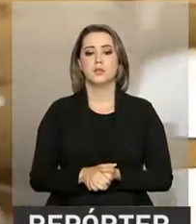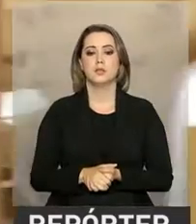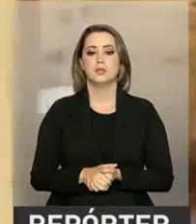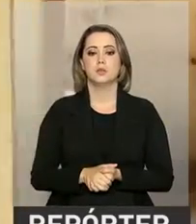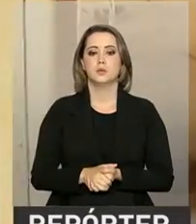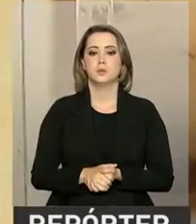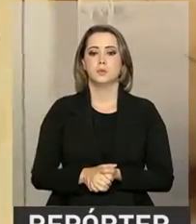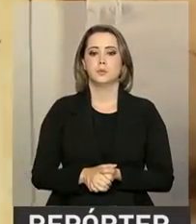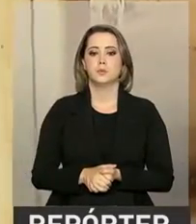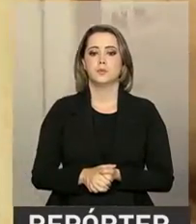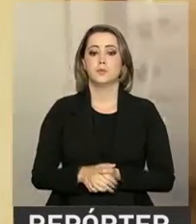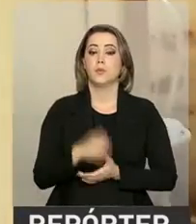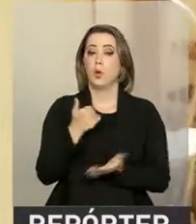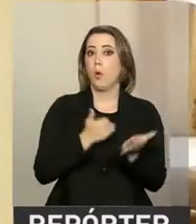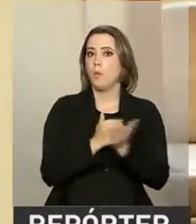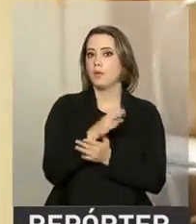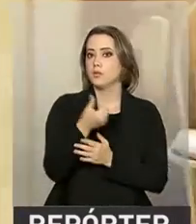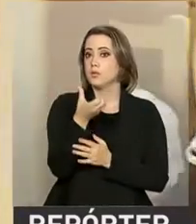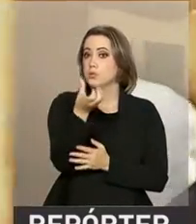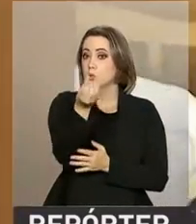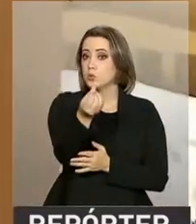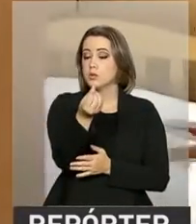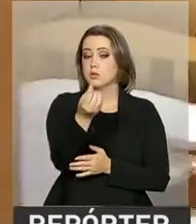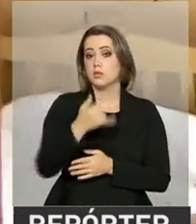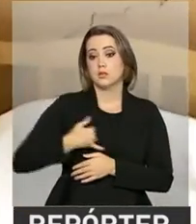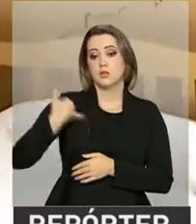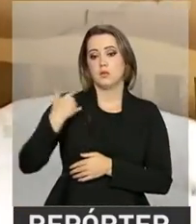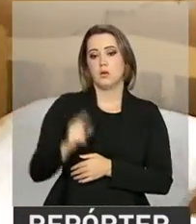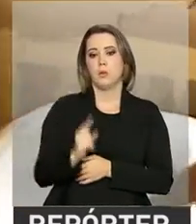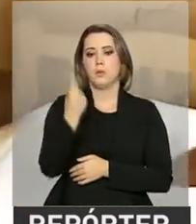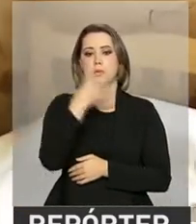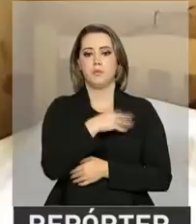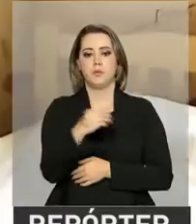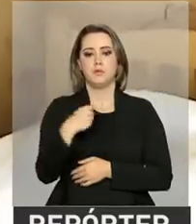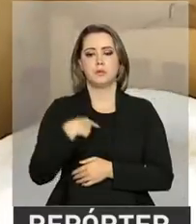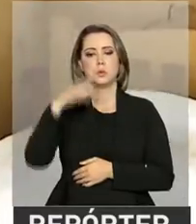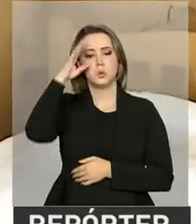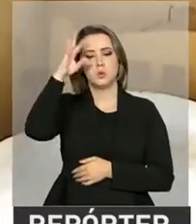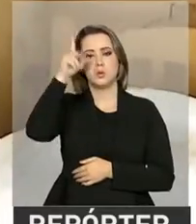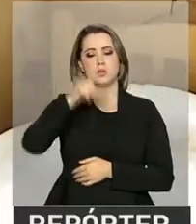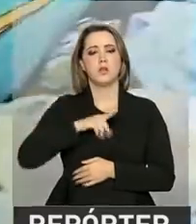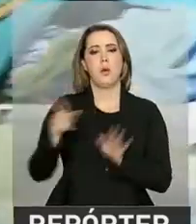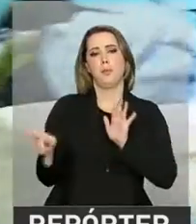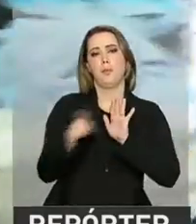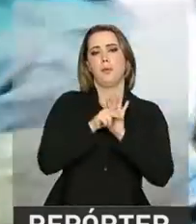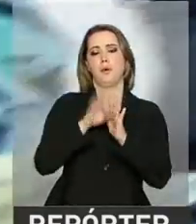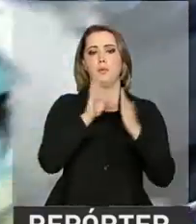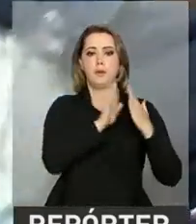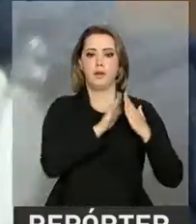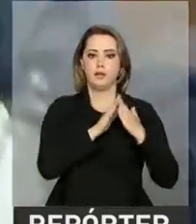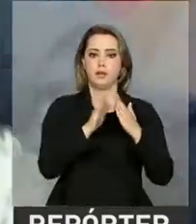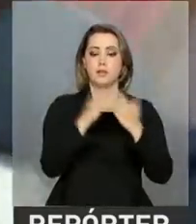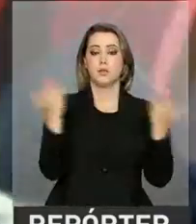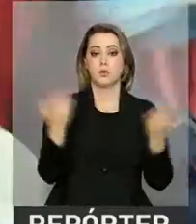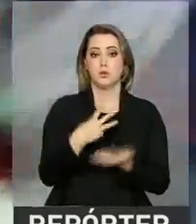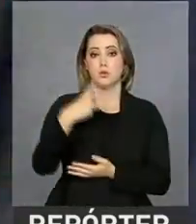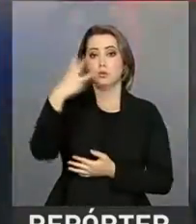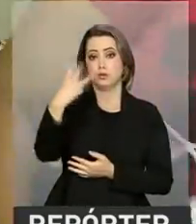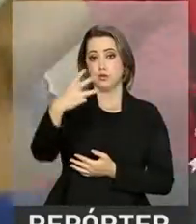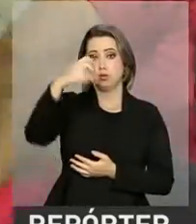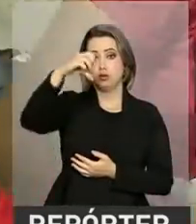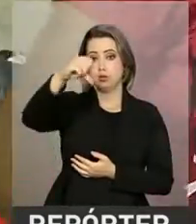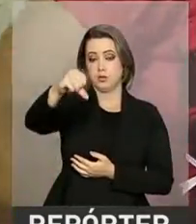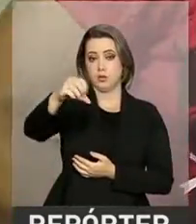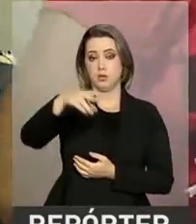Desde os 16 anos de idade, quando teve o primeiro filho, Silene de Souza sonha em ter uma casa própria. Hoje, aos 39 anos,